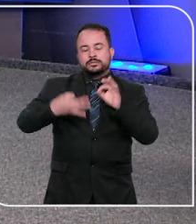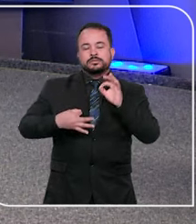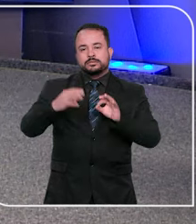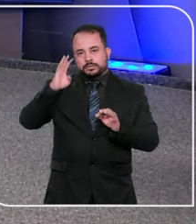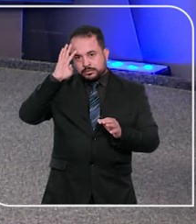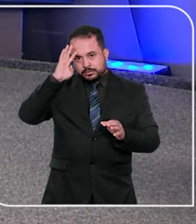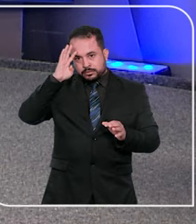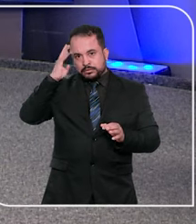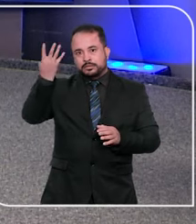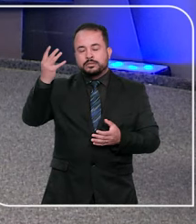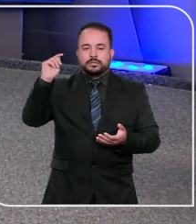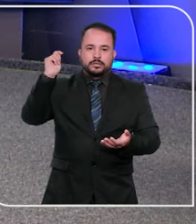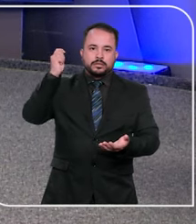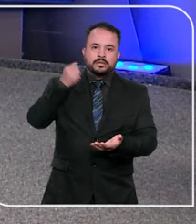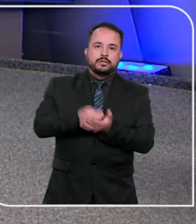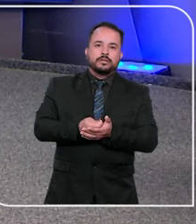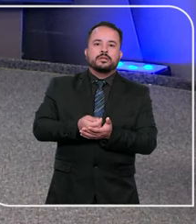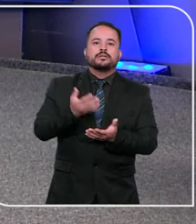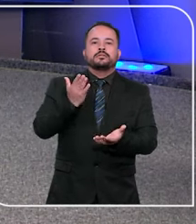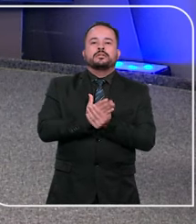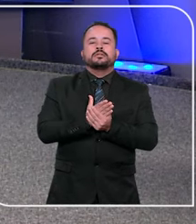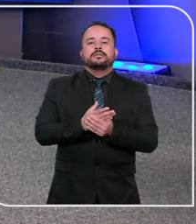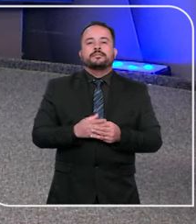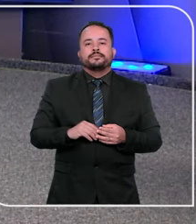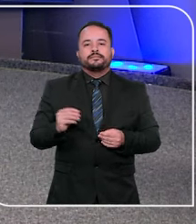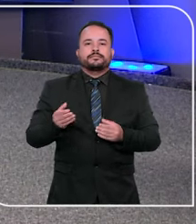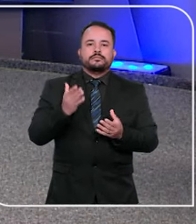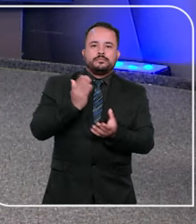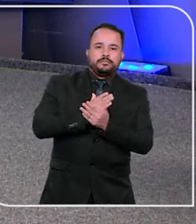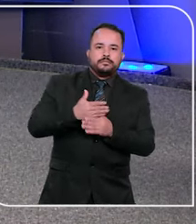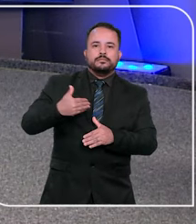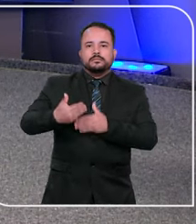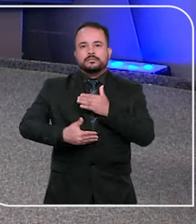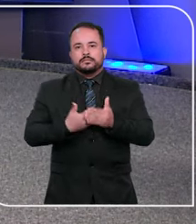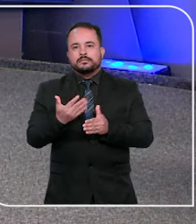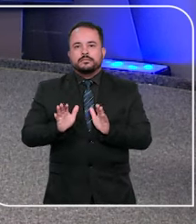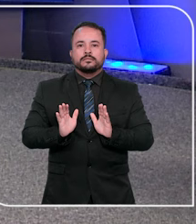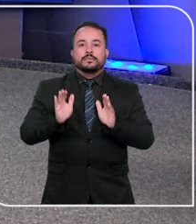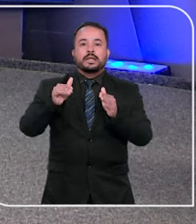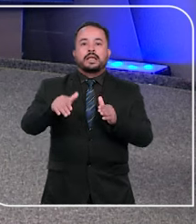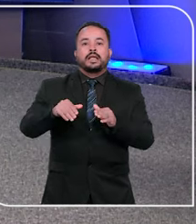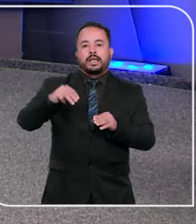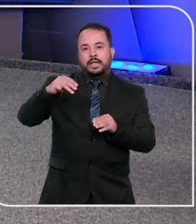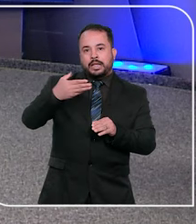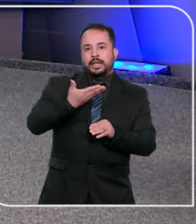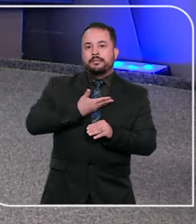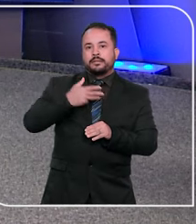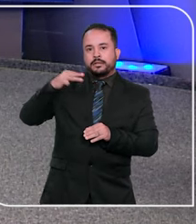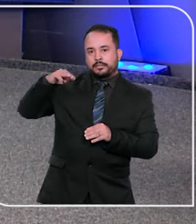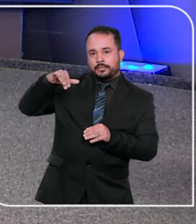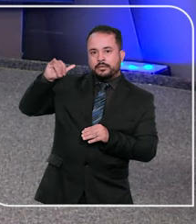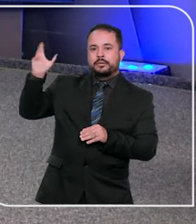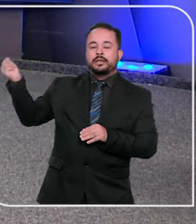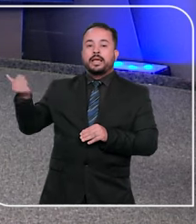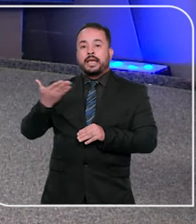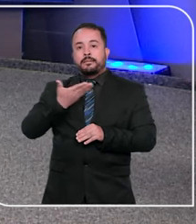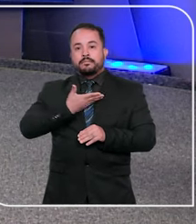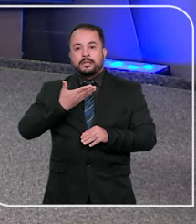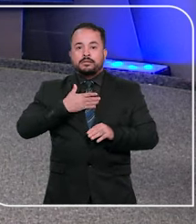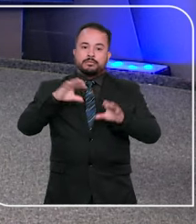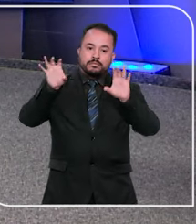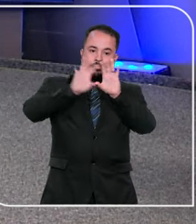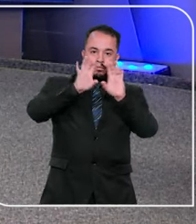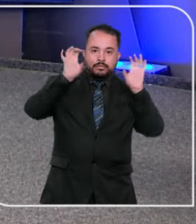Existem outras figuras que podem participar de um processo, e uma delas é o amicus curi, o amigo da